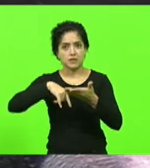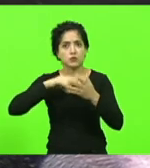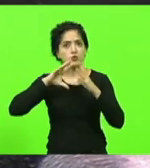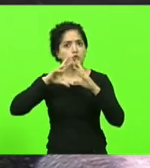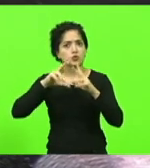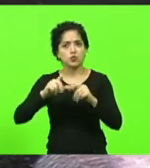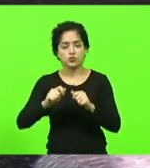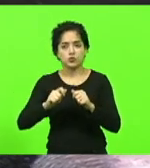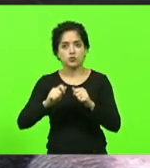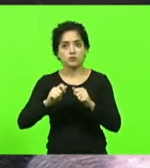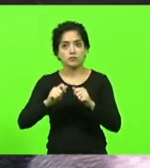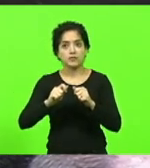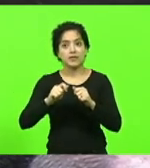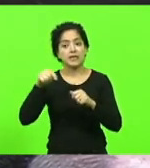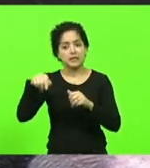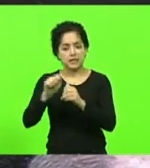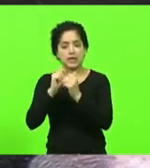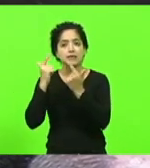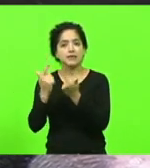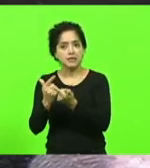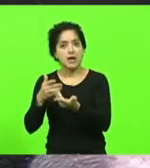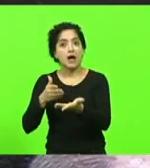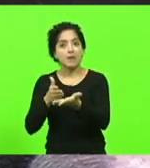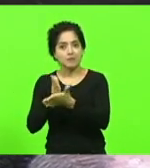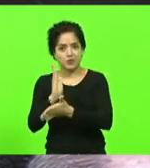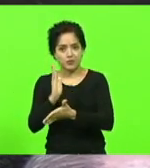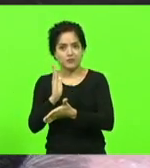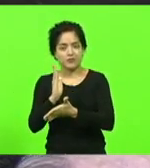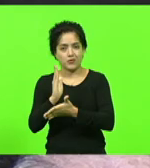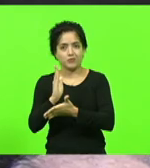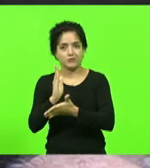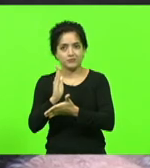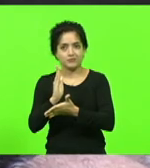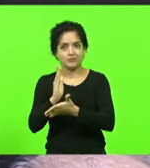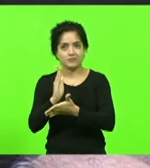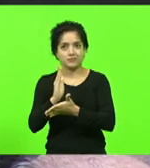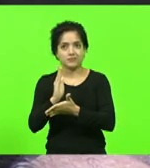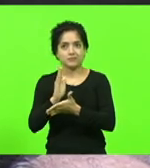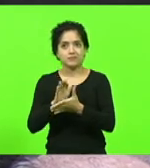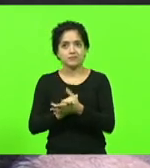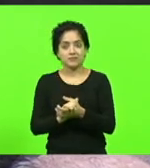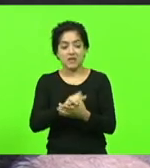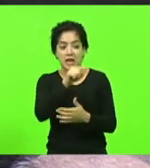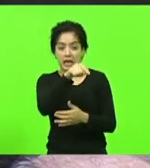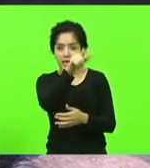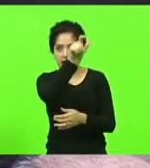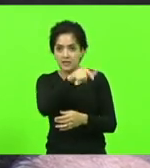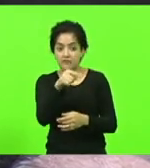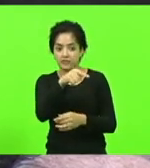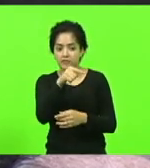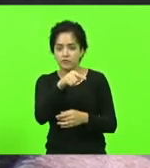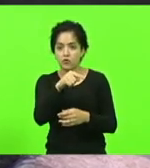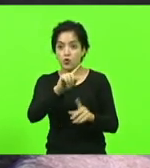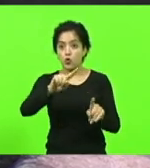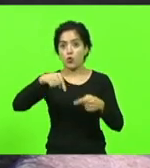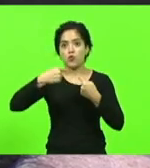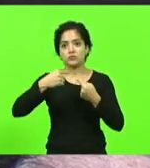e esta casa aprovou uma moção em favor do réu no caso a professora e contra mim.